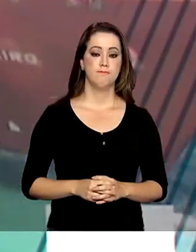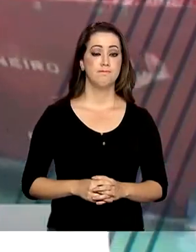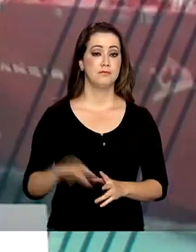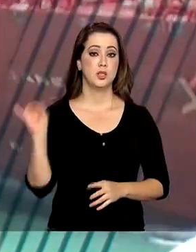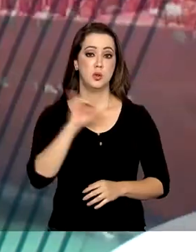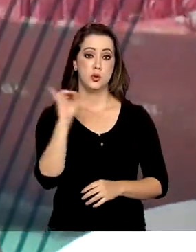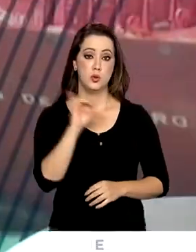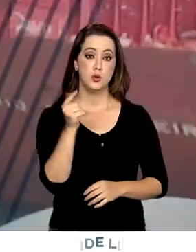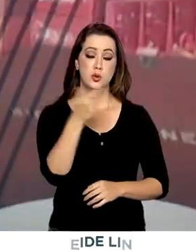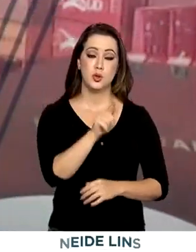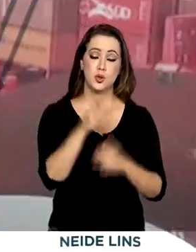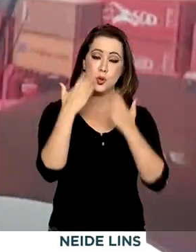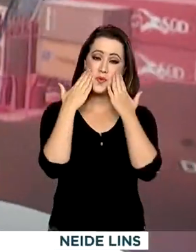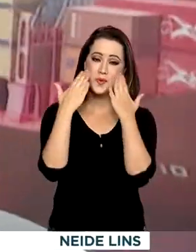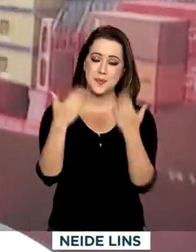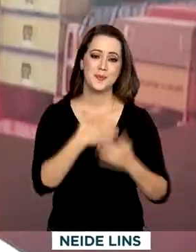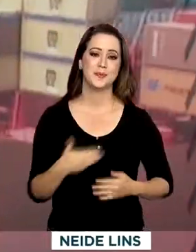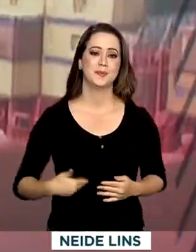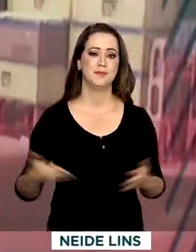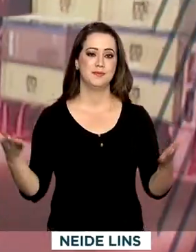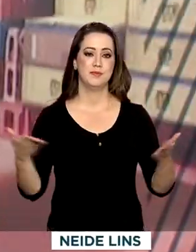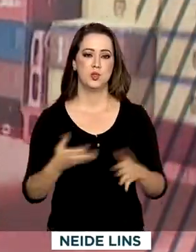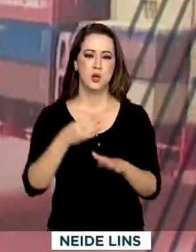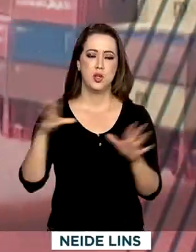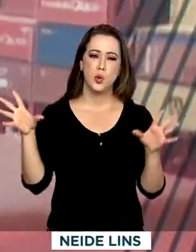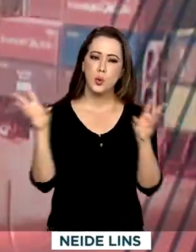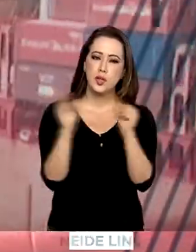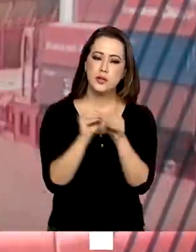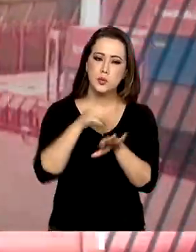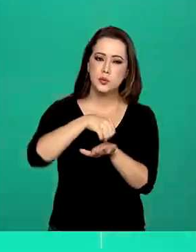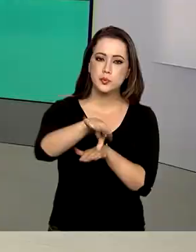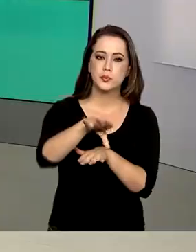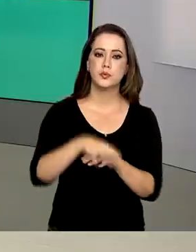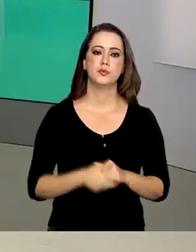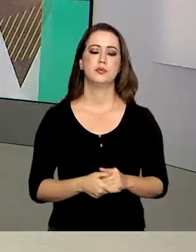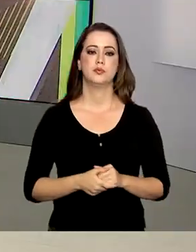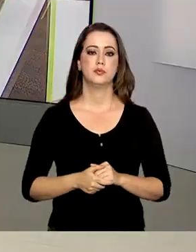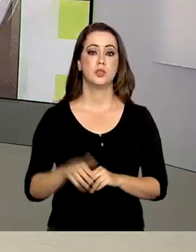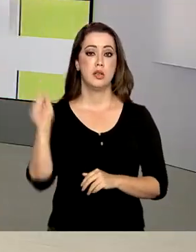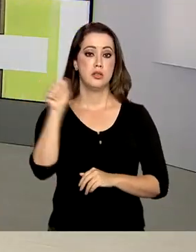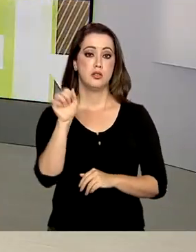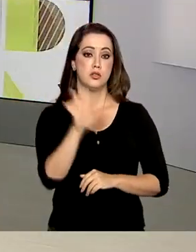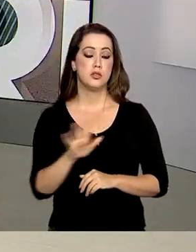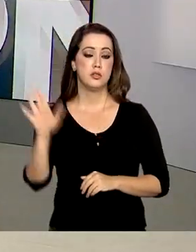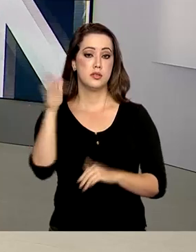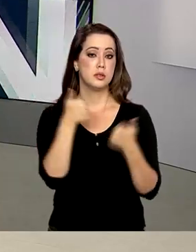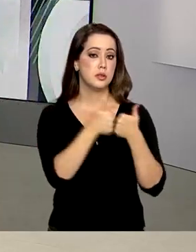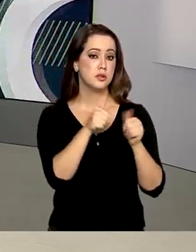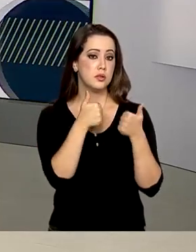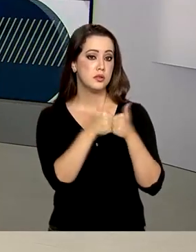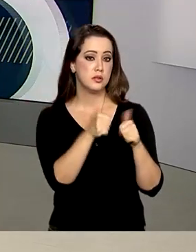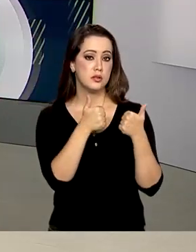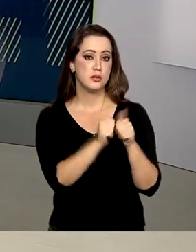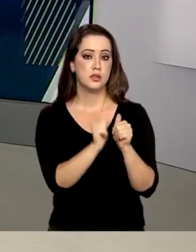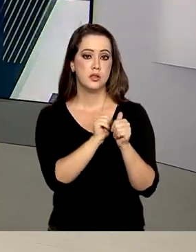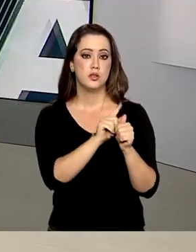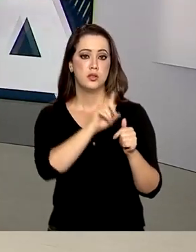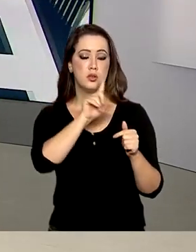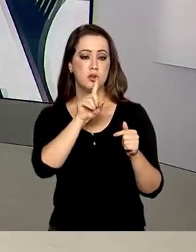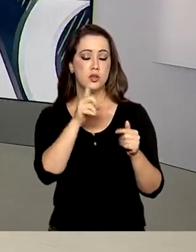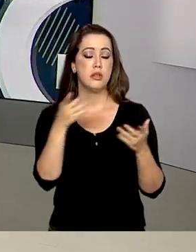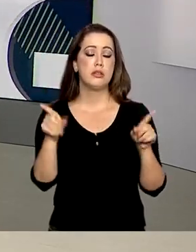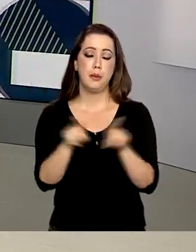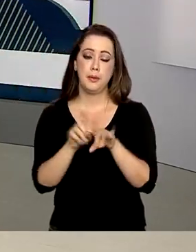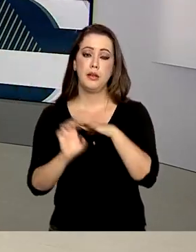Olá, já estou de volta com o governo agora e um resumo das notícias. A Agência Nacional de Transportes Terrestres